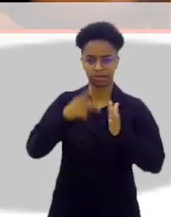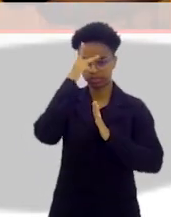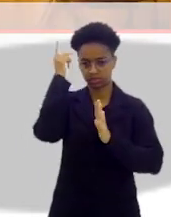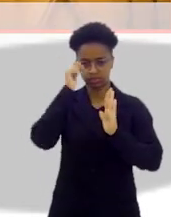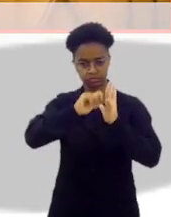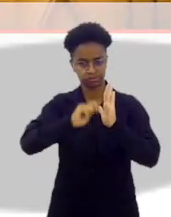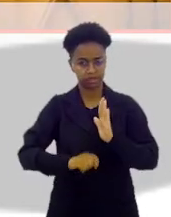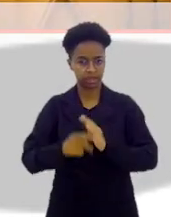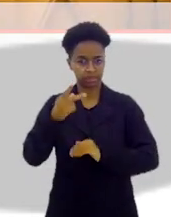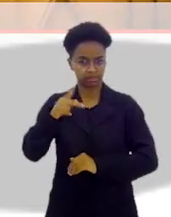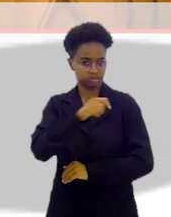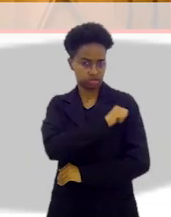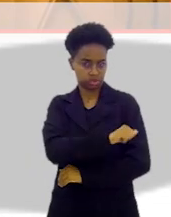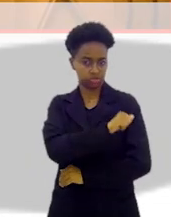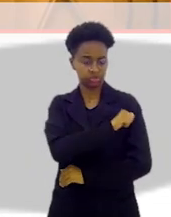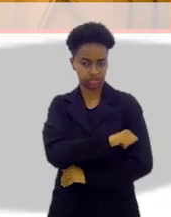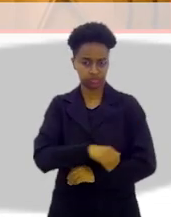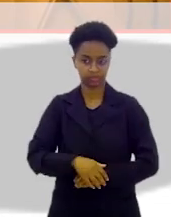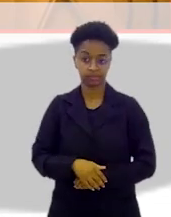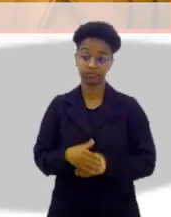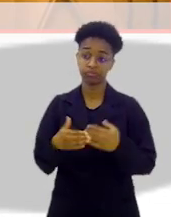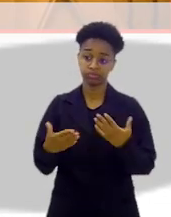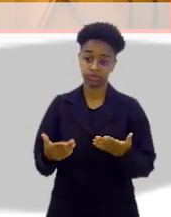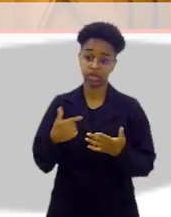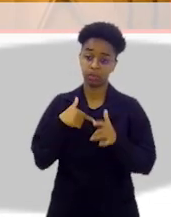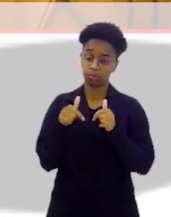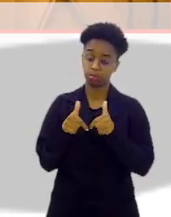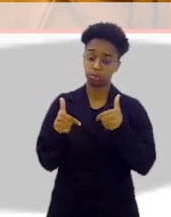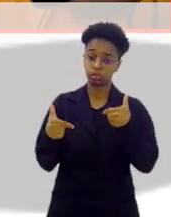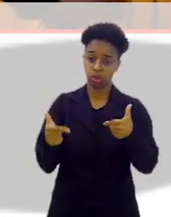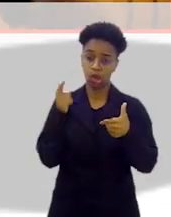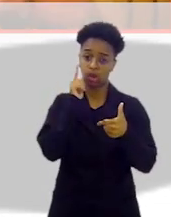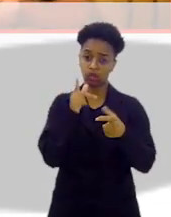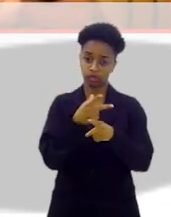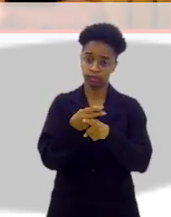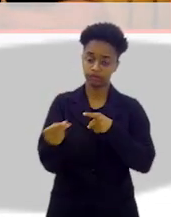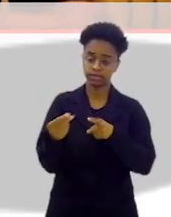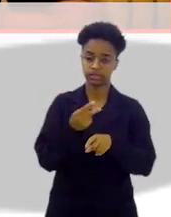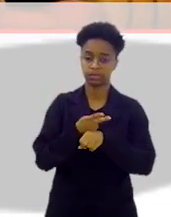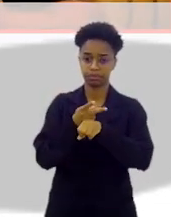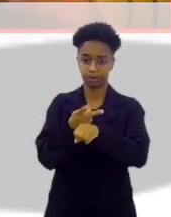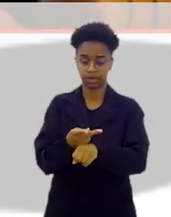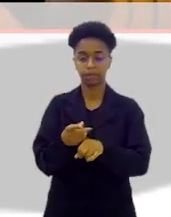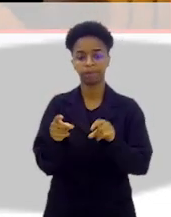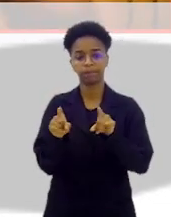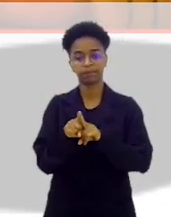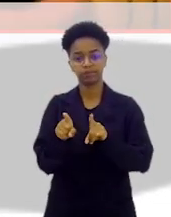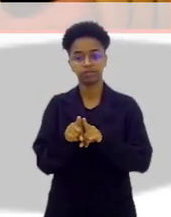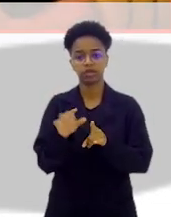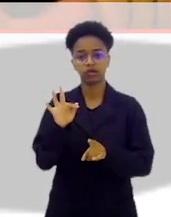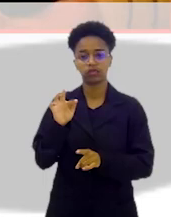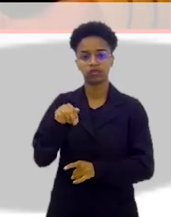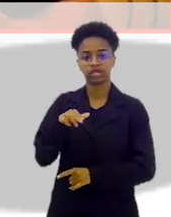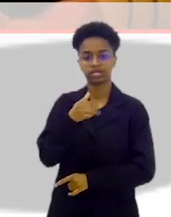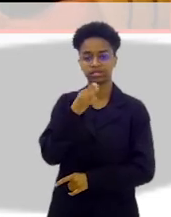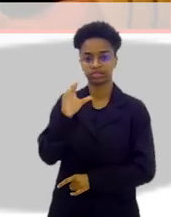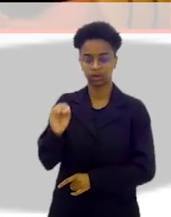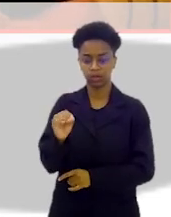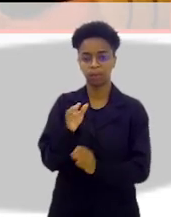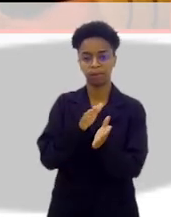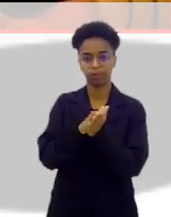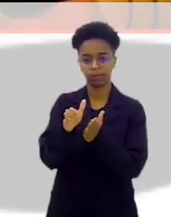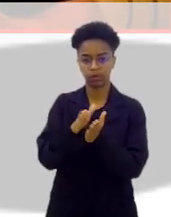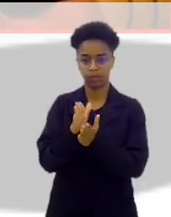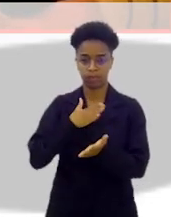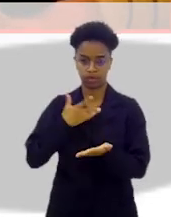imponentes aí do Estado do Rio de Janeiro, viu? E eu tive a sorte de ganhar esse prêmio e a Fundação Cultural